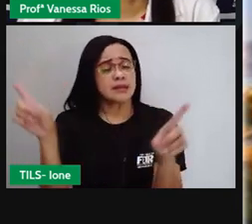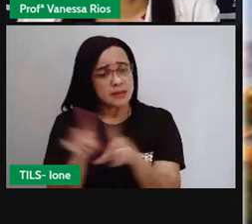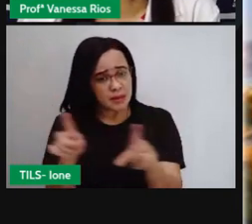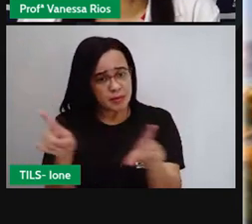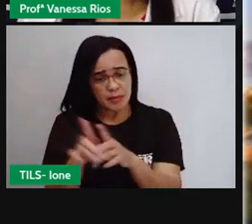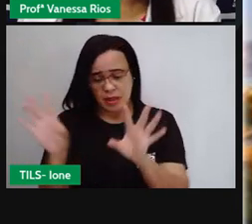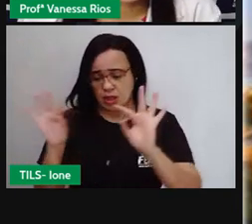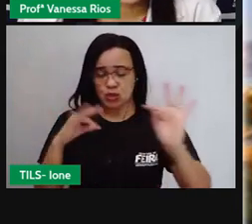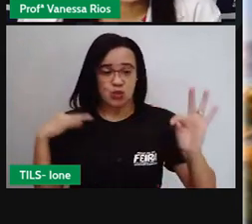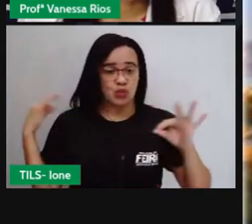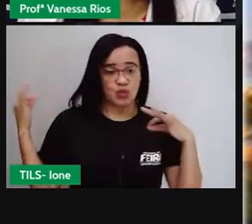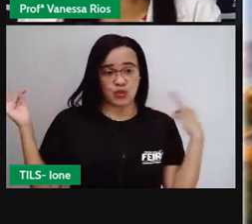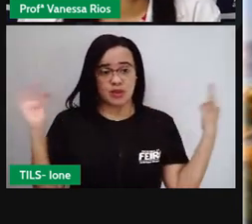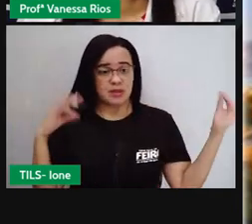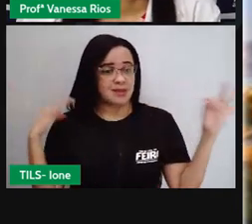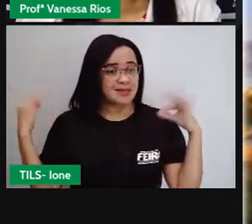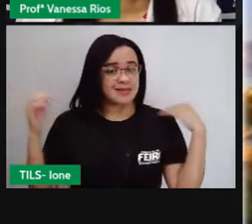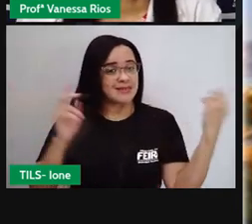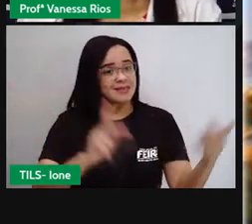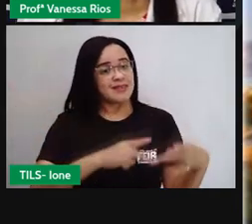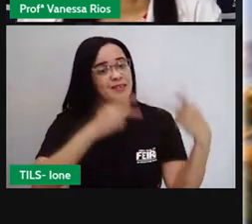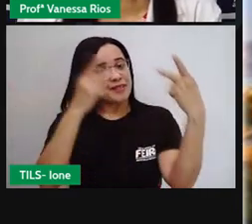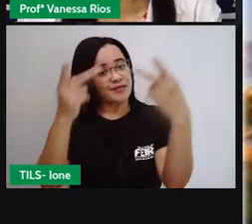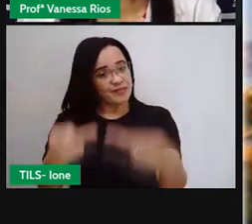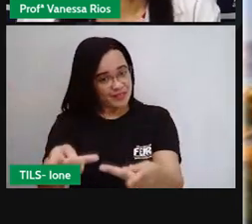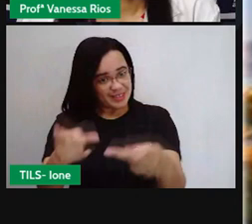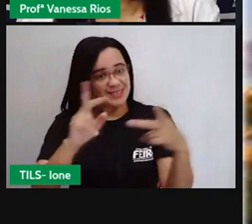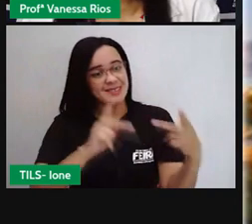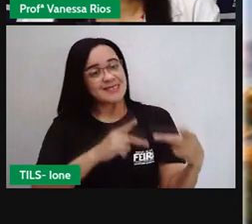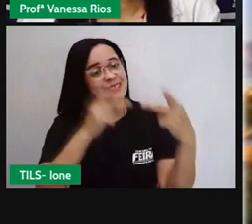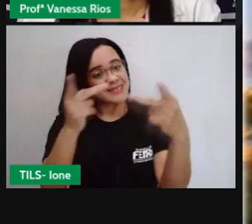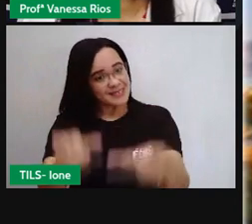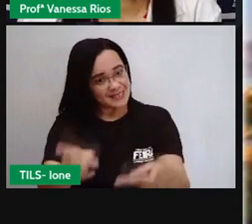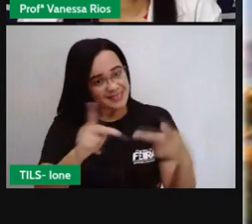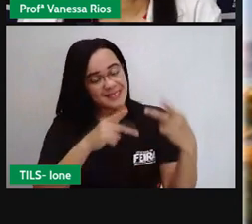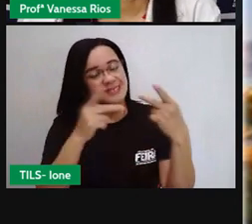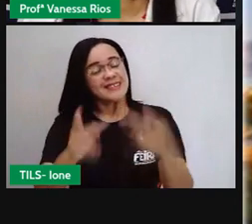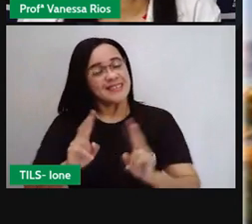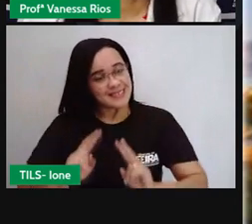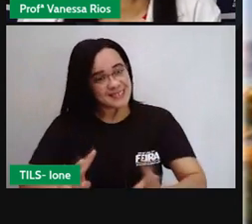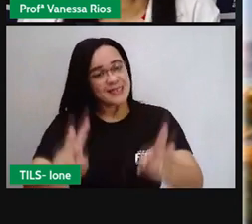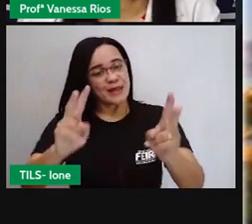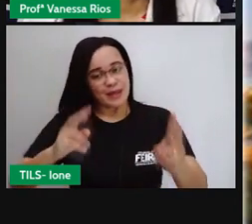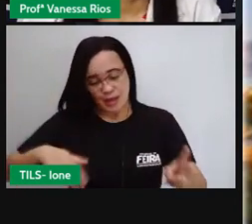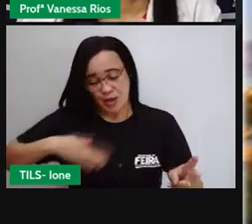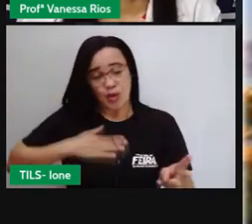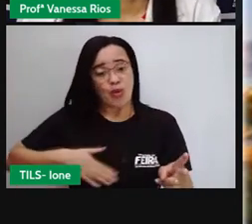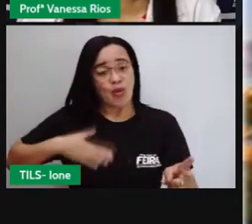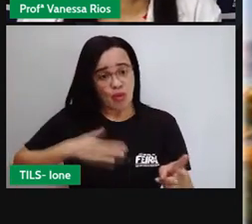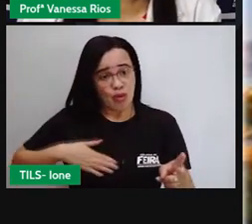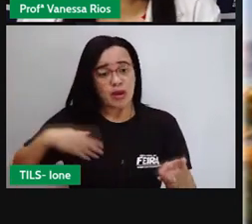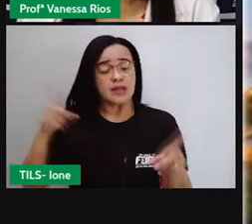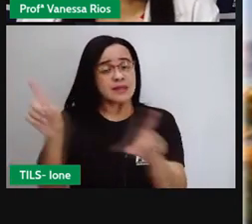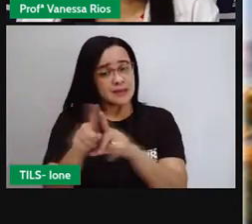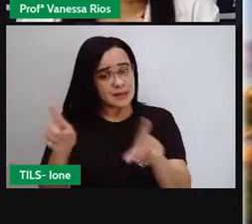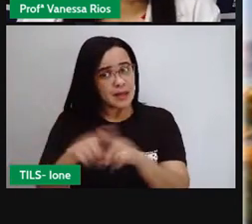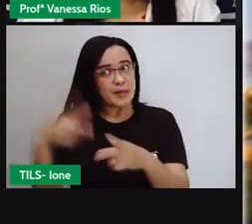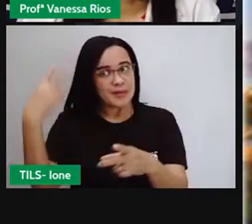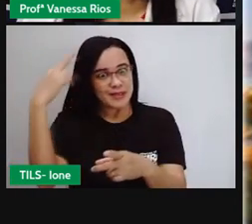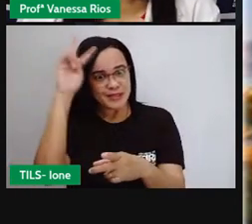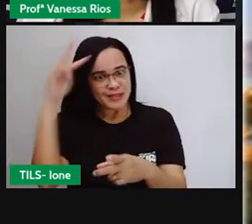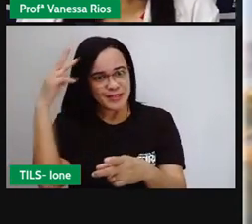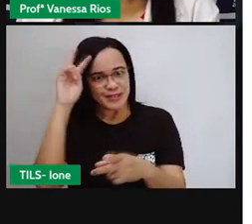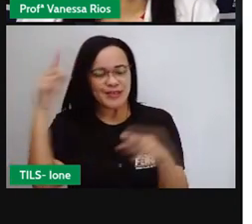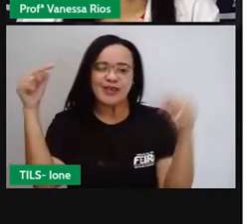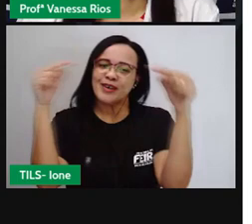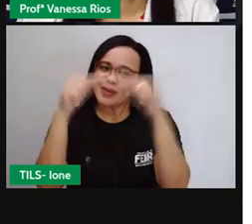por muitos turistas e que também conta e faz parte aí da história e da evolução urbana